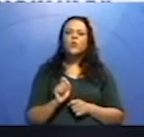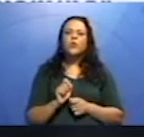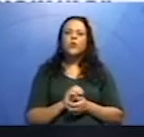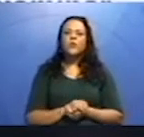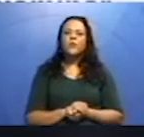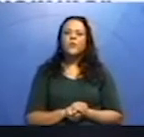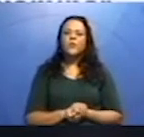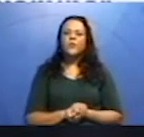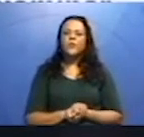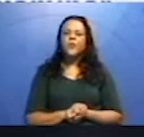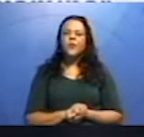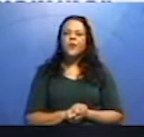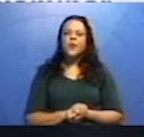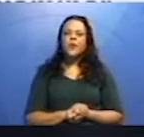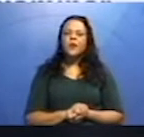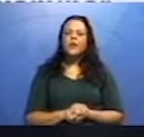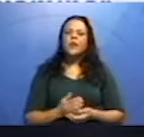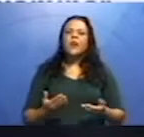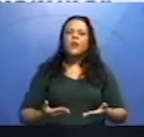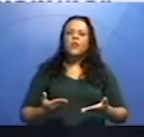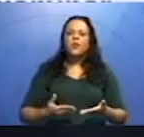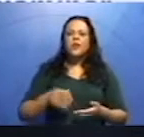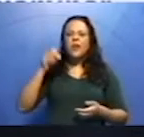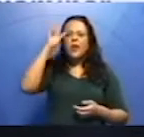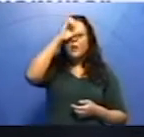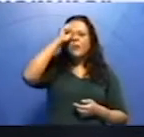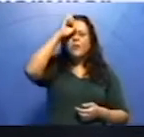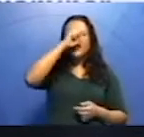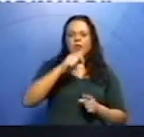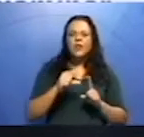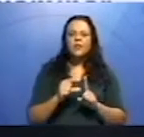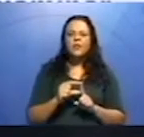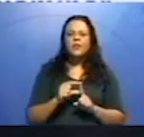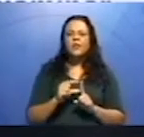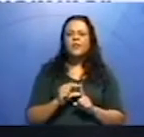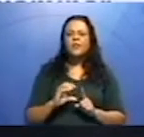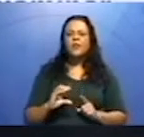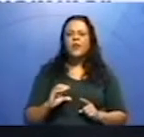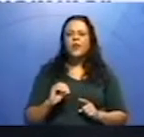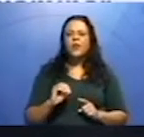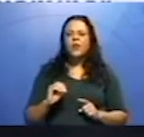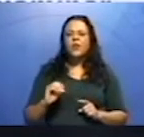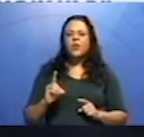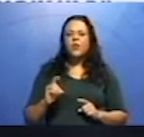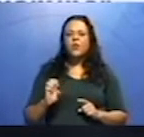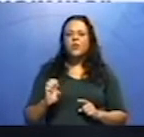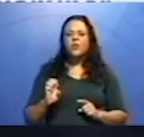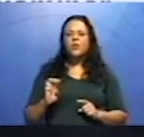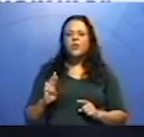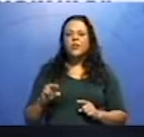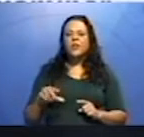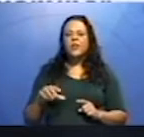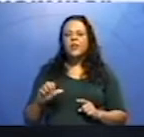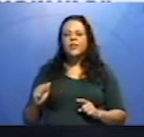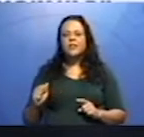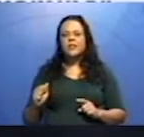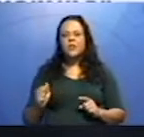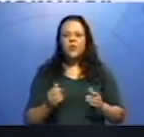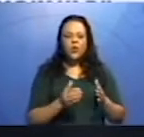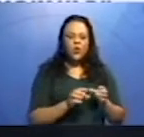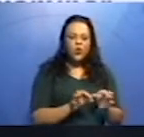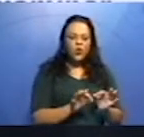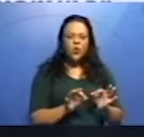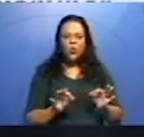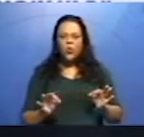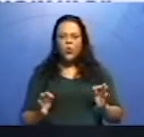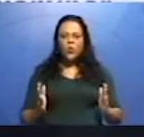Coordenação. Então, nós vamos entrar na palavra. Saber o que significa coordenação. Orações coordenadas. Coordenadas.